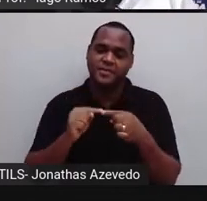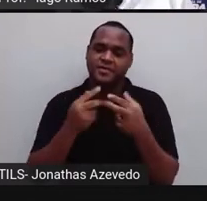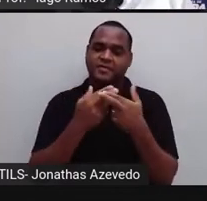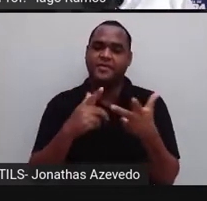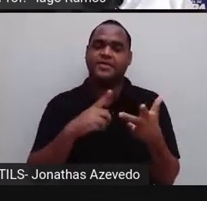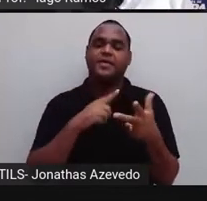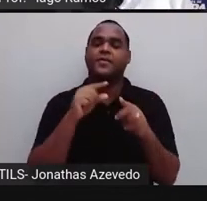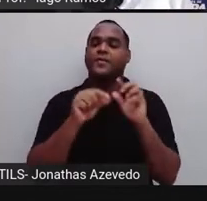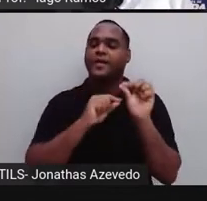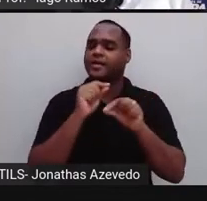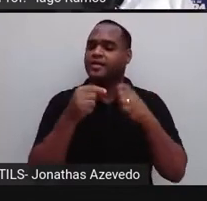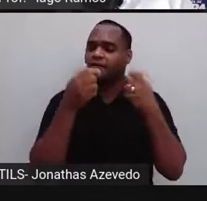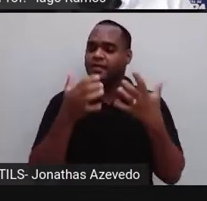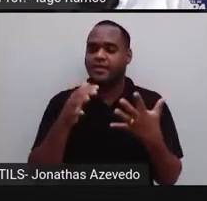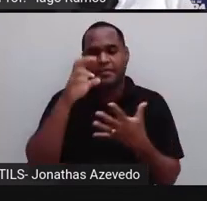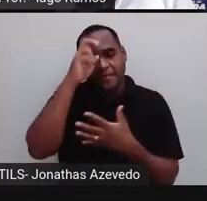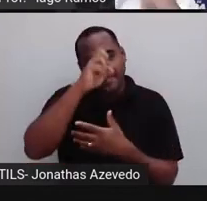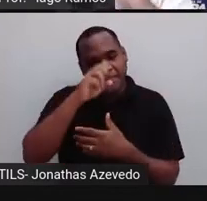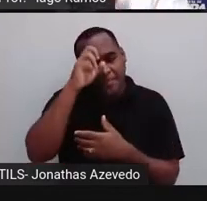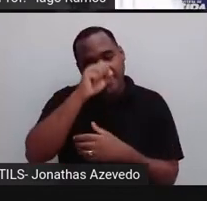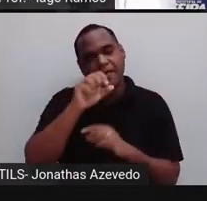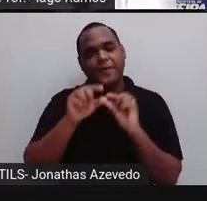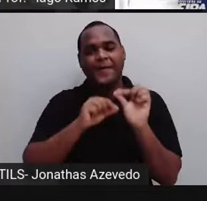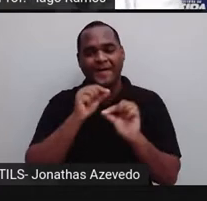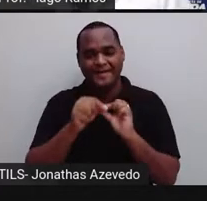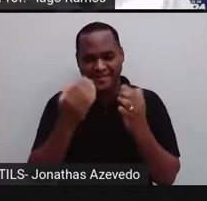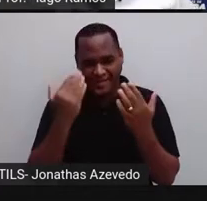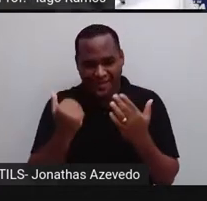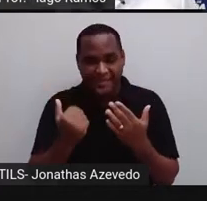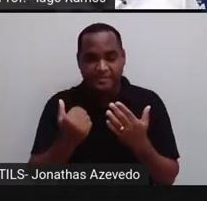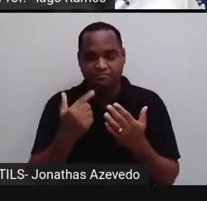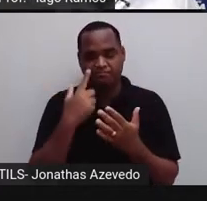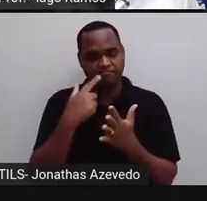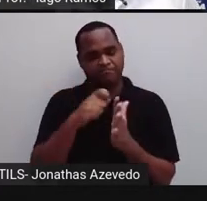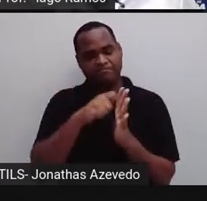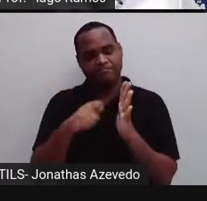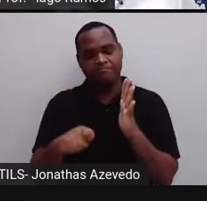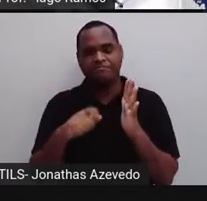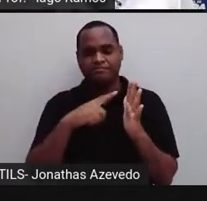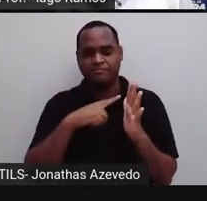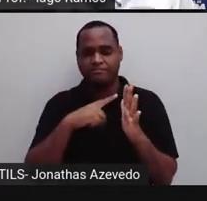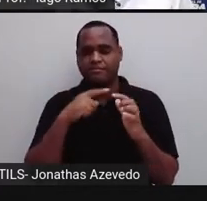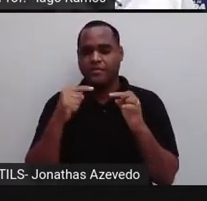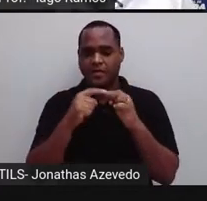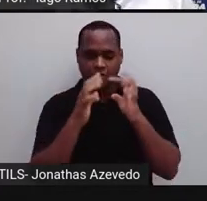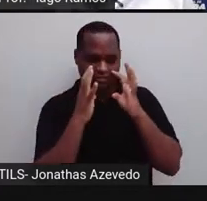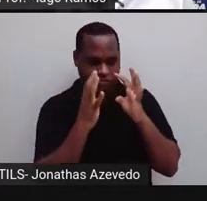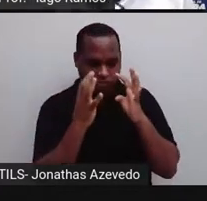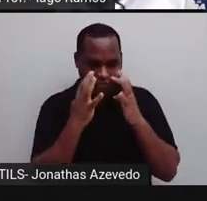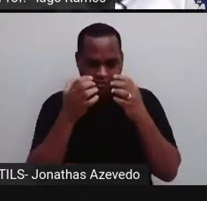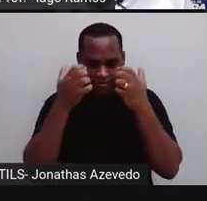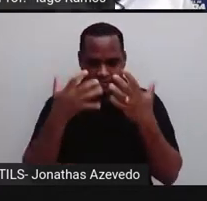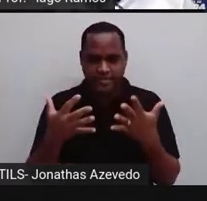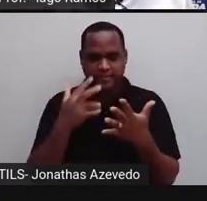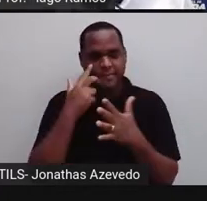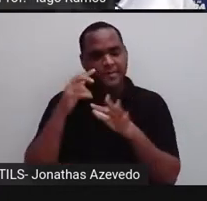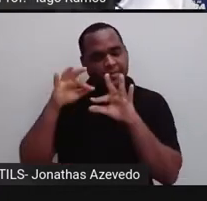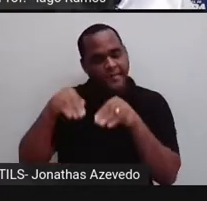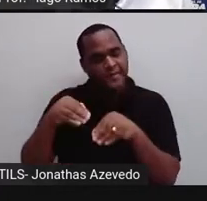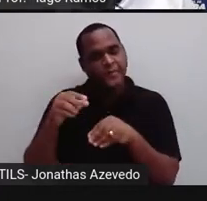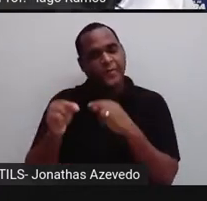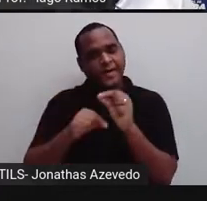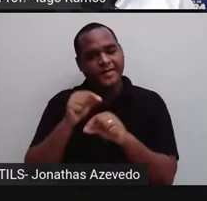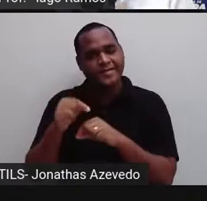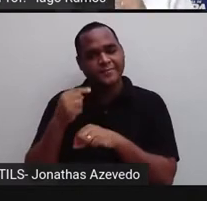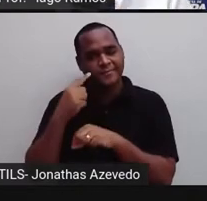O é que a gente vai aprender hoje, professor? Do que está escrito ali, você vai prestar atenção só naquele último termo da